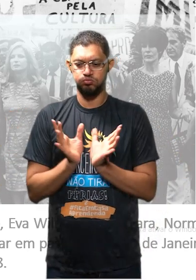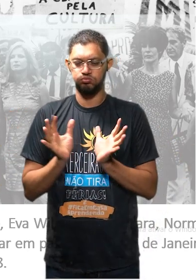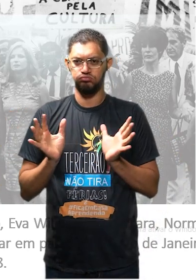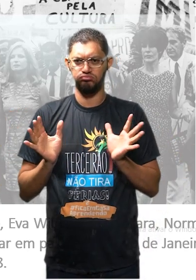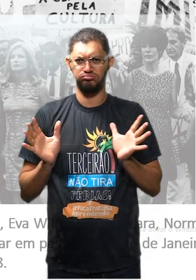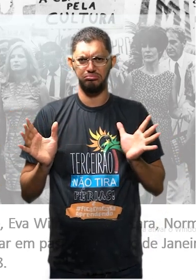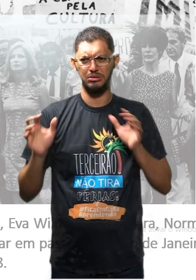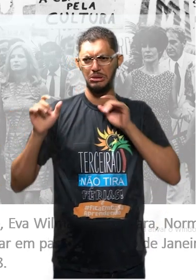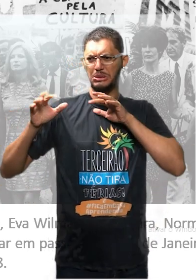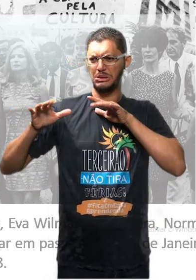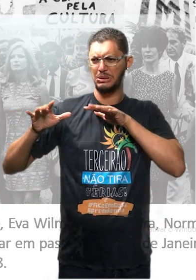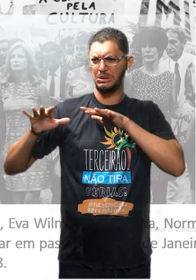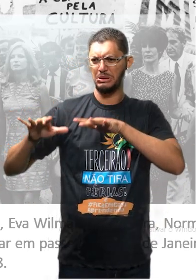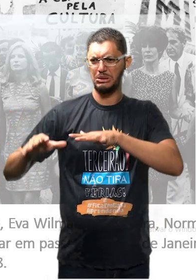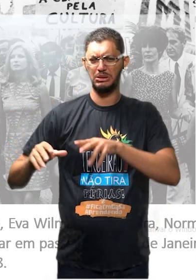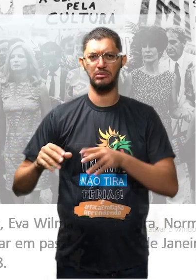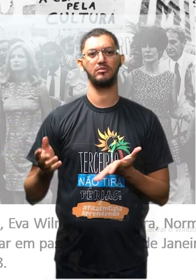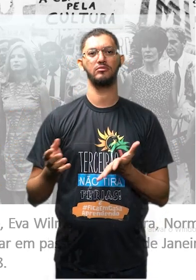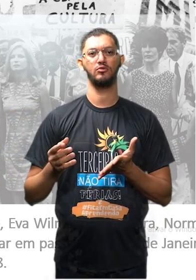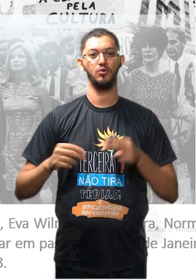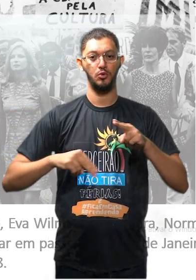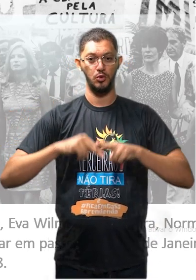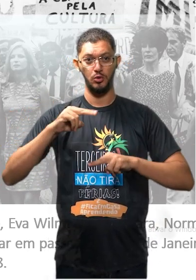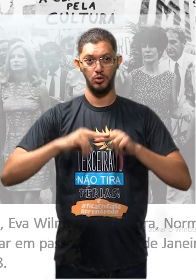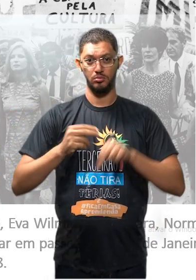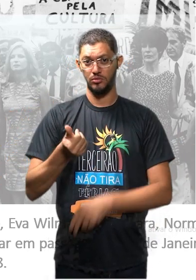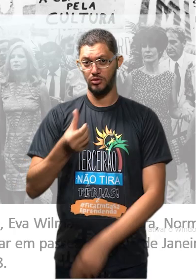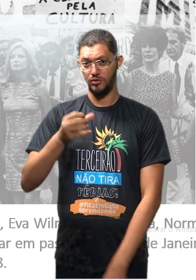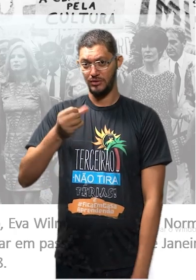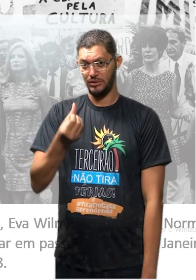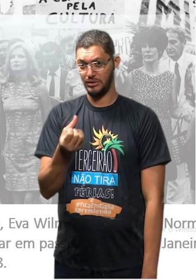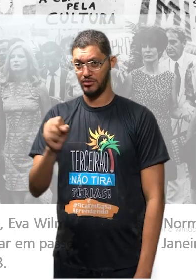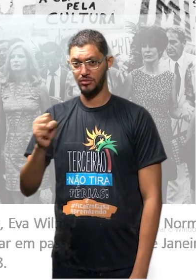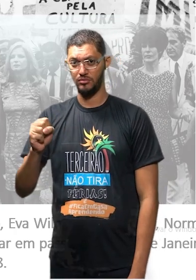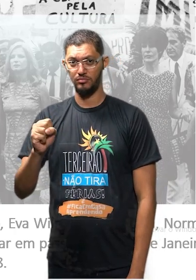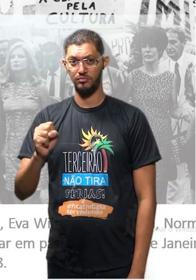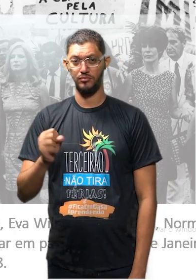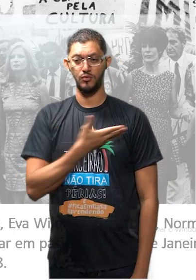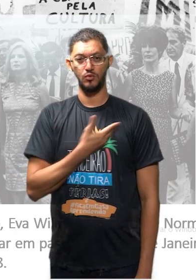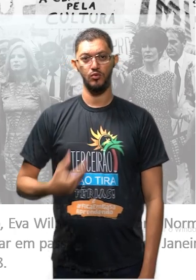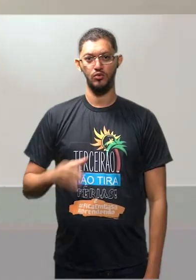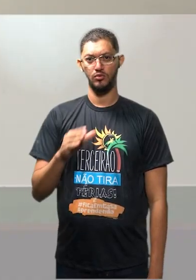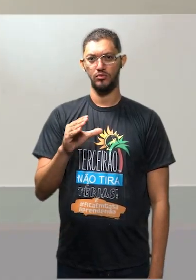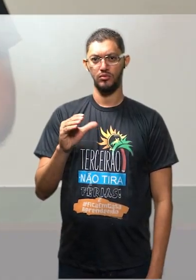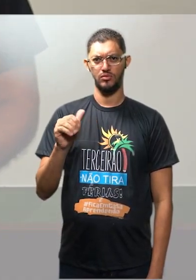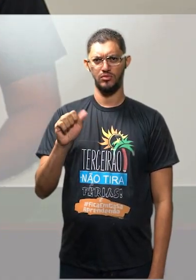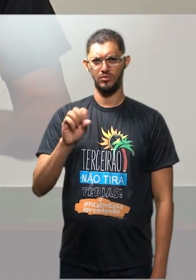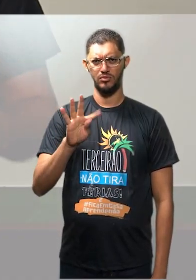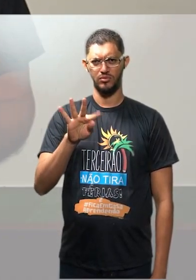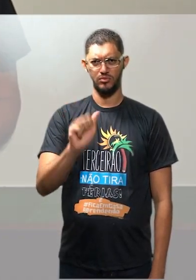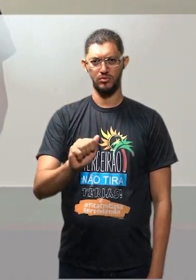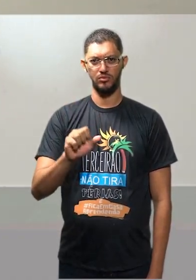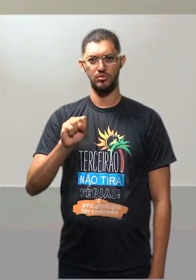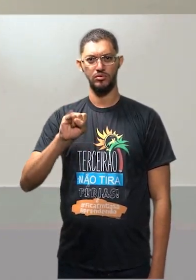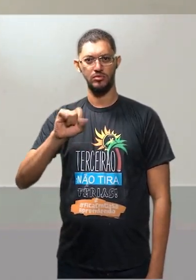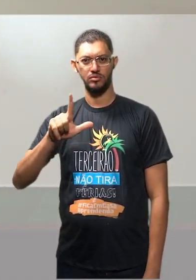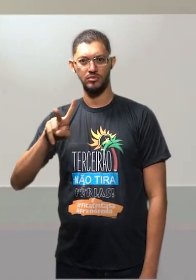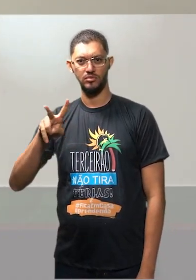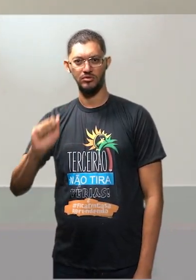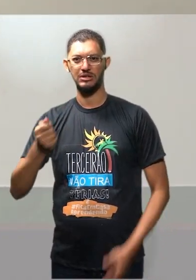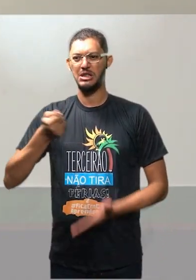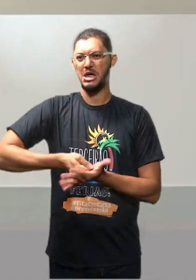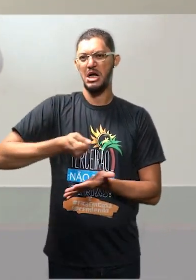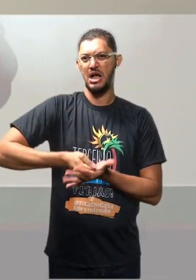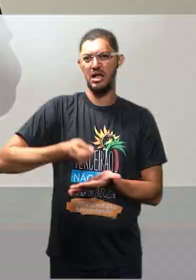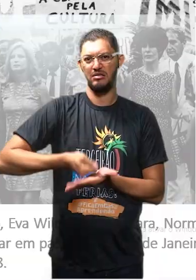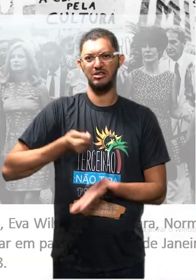pessoas em junho de 1968. Governo de Costa e Silva já era linha dura no poder.